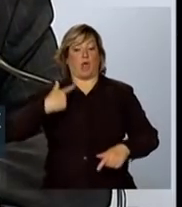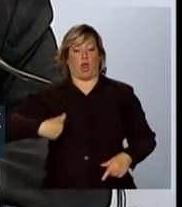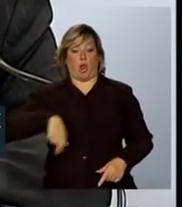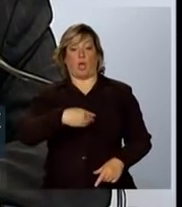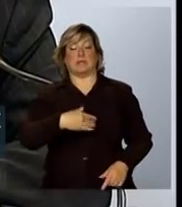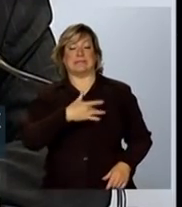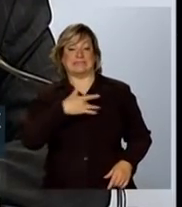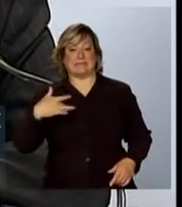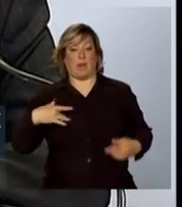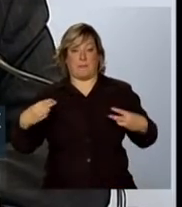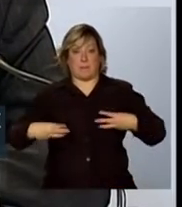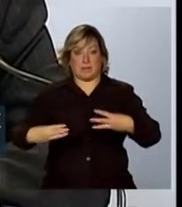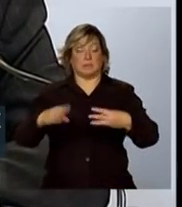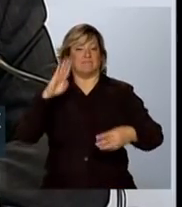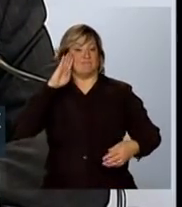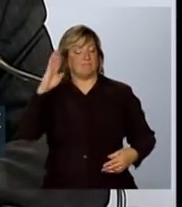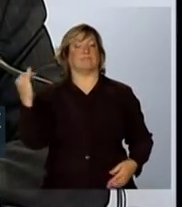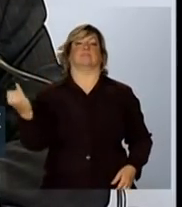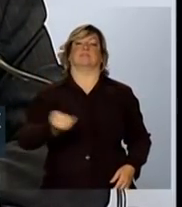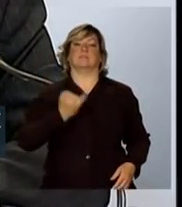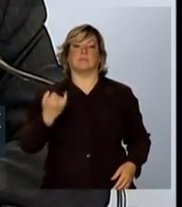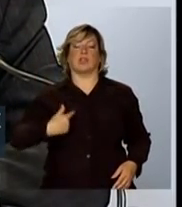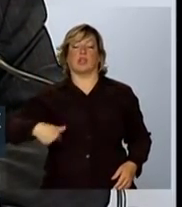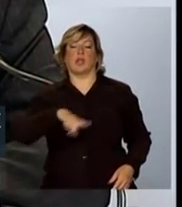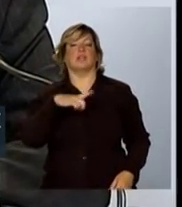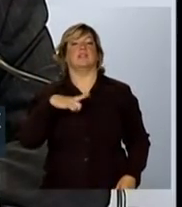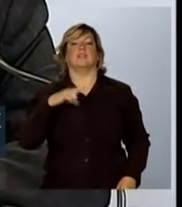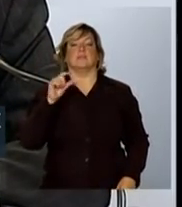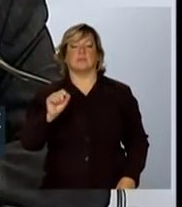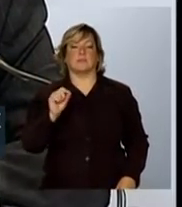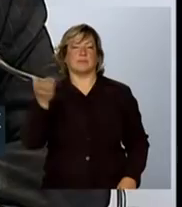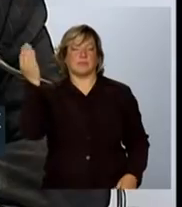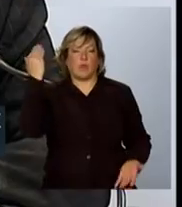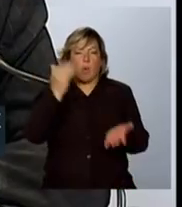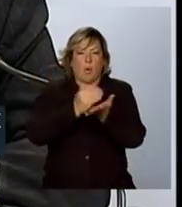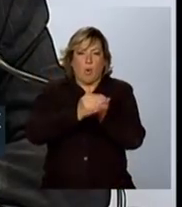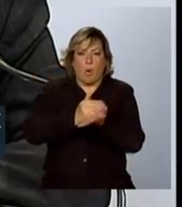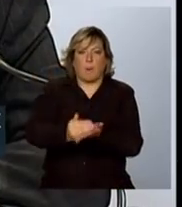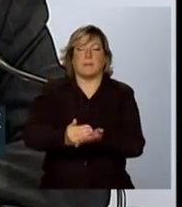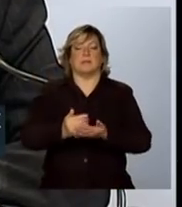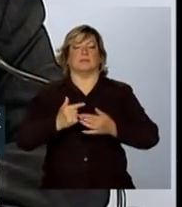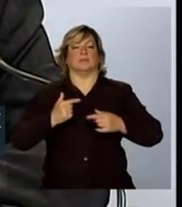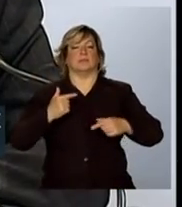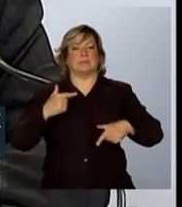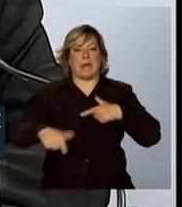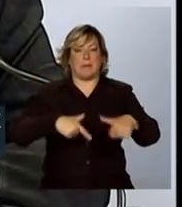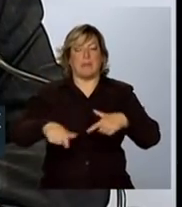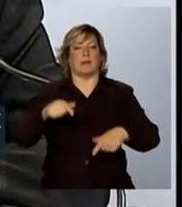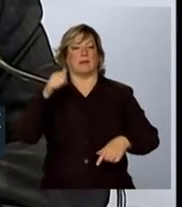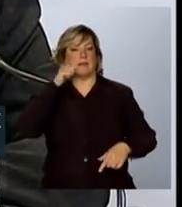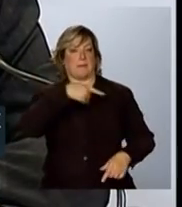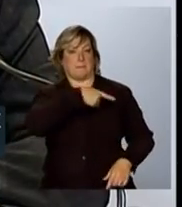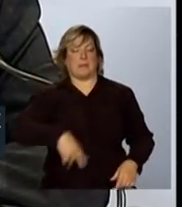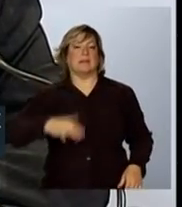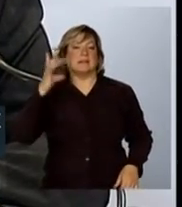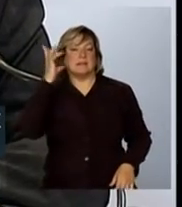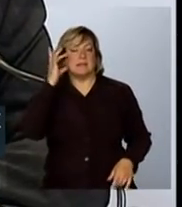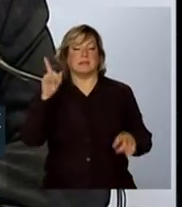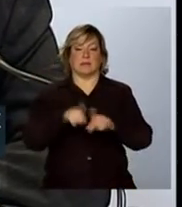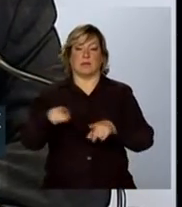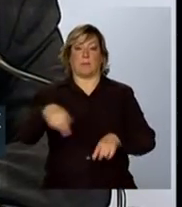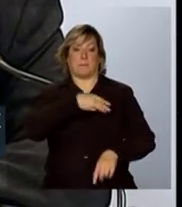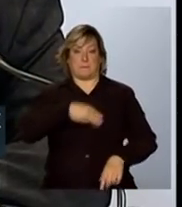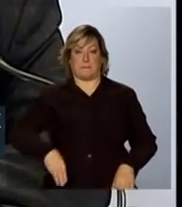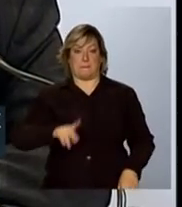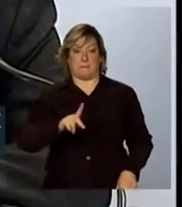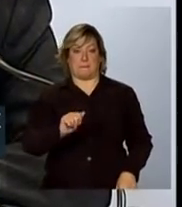fato muito relevante, que foi quando nós tivemos, no início da gestão da presidenta Dilma e do ministro Padilha,